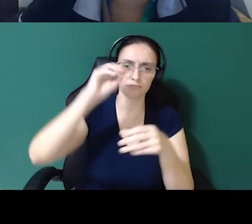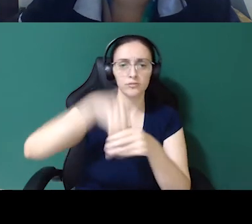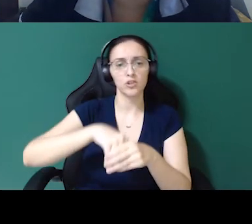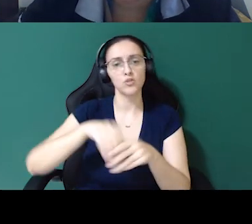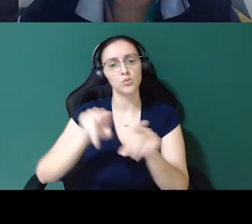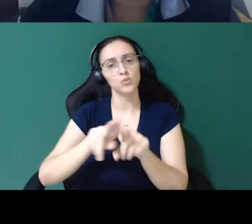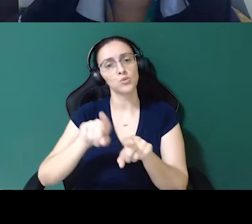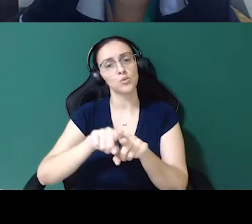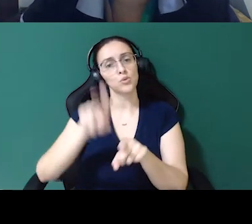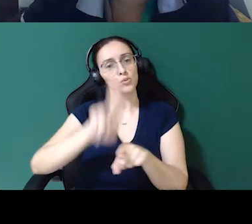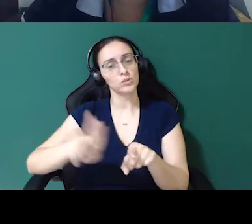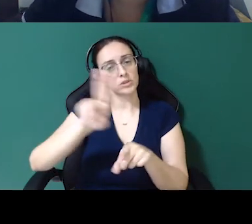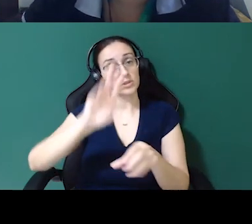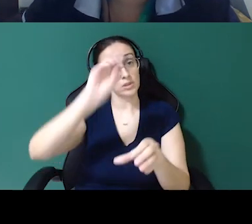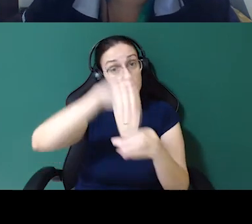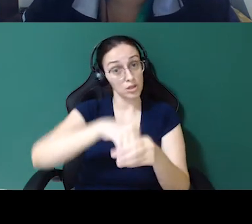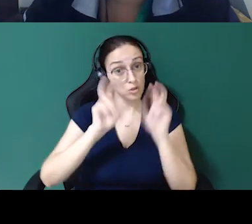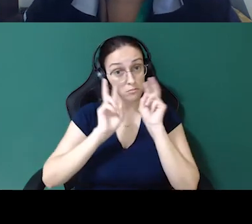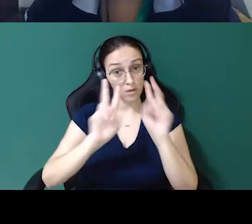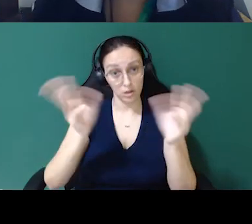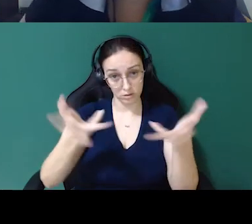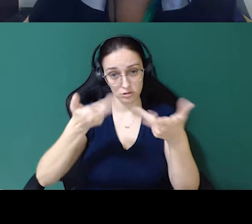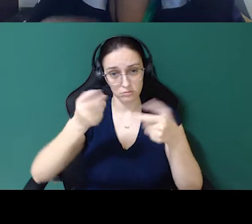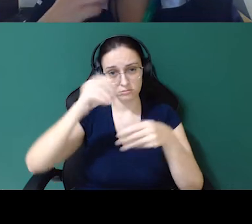próprio marketing, do próprio atendimento,